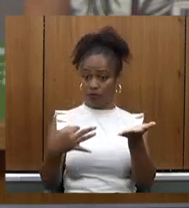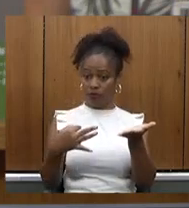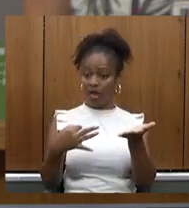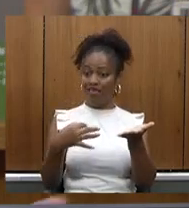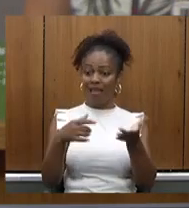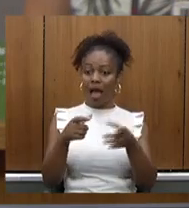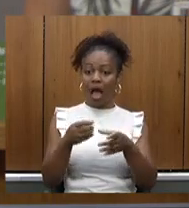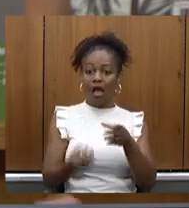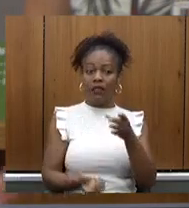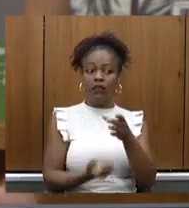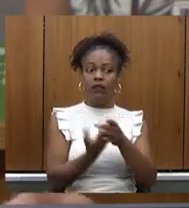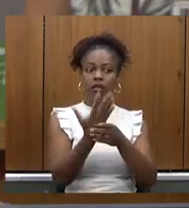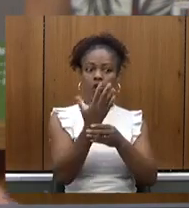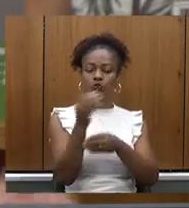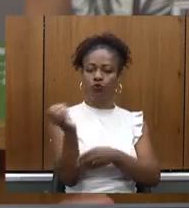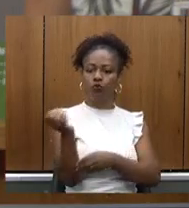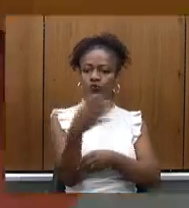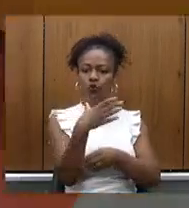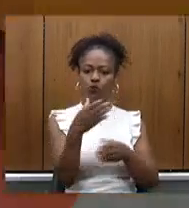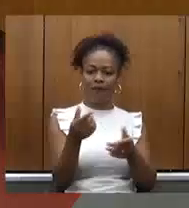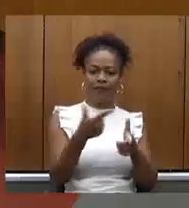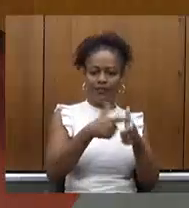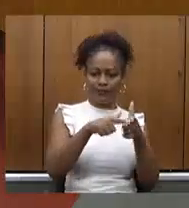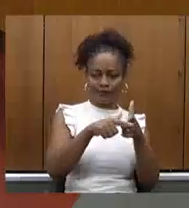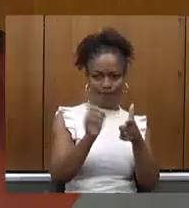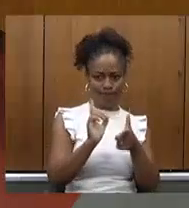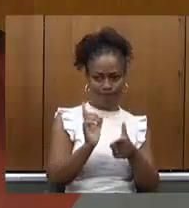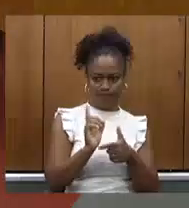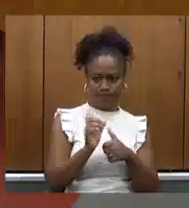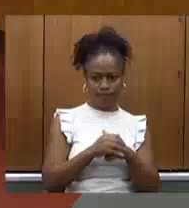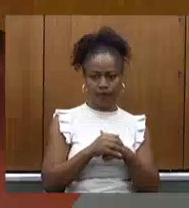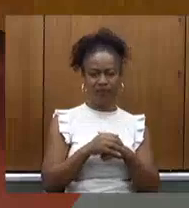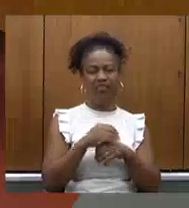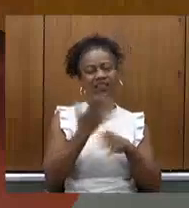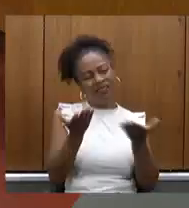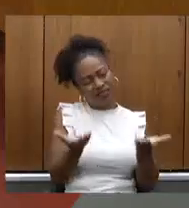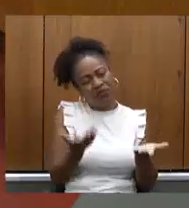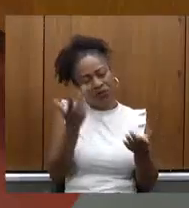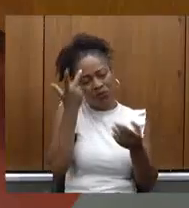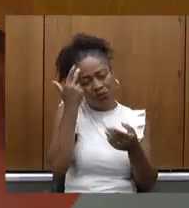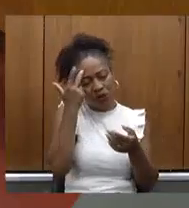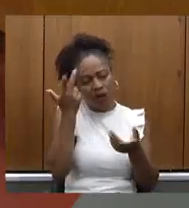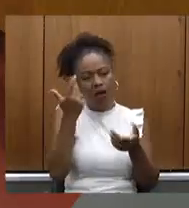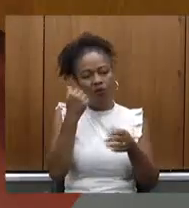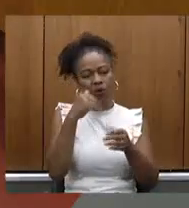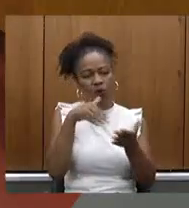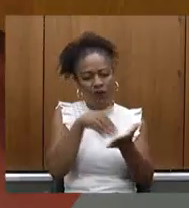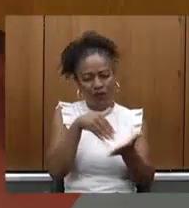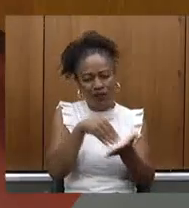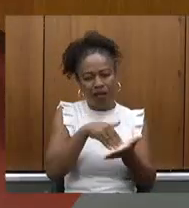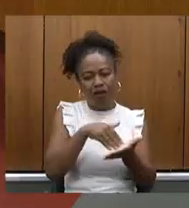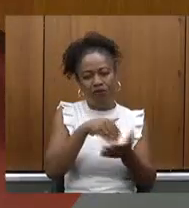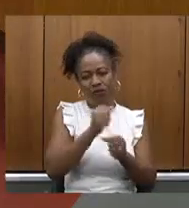volumosas para frente obviamente todo final de ano o que foi empenhado agora nessa última